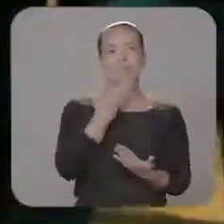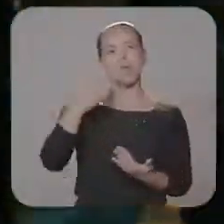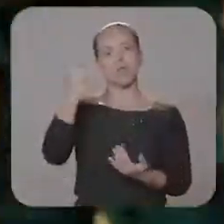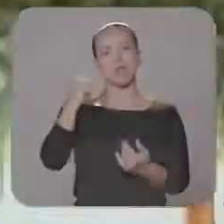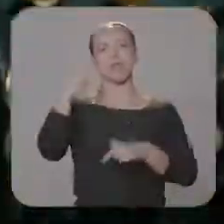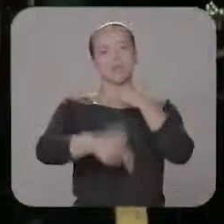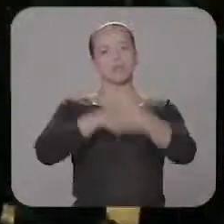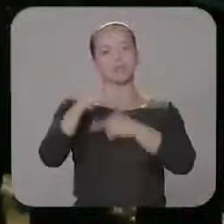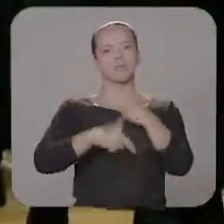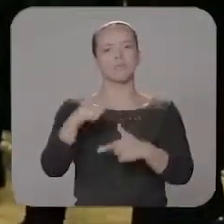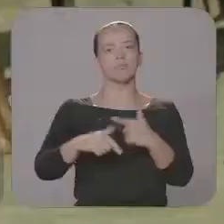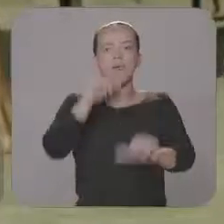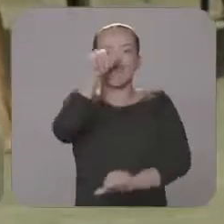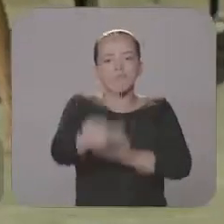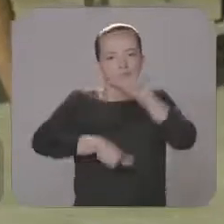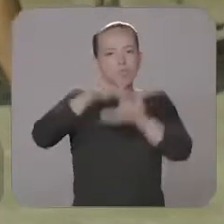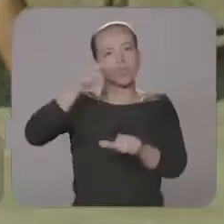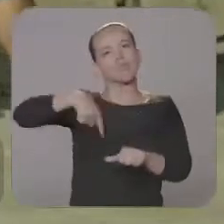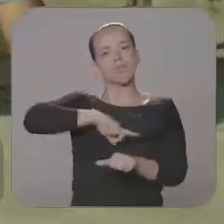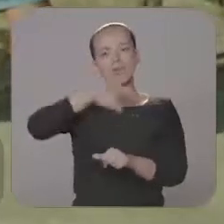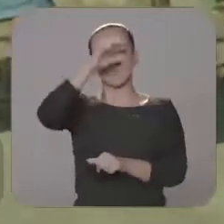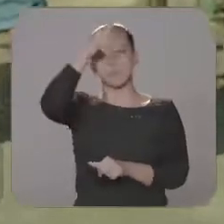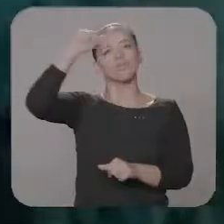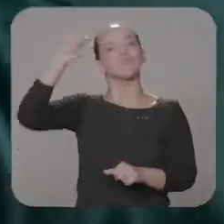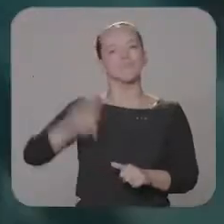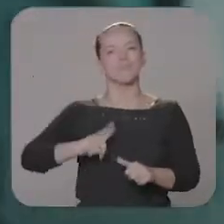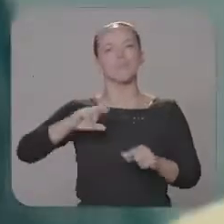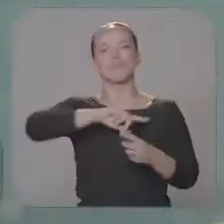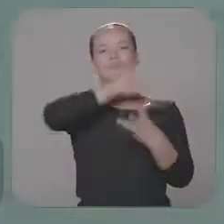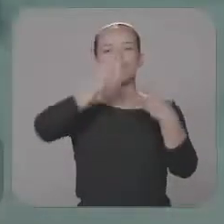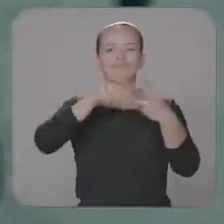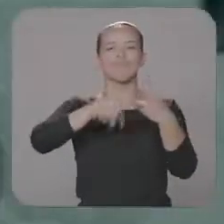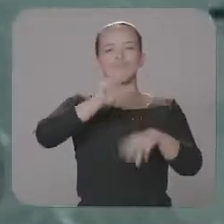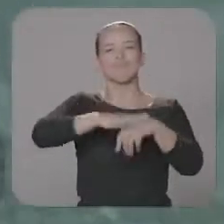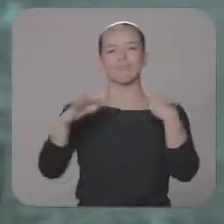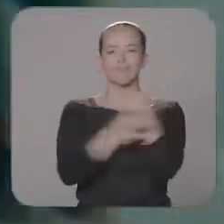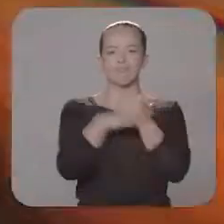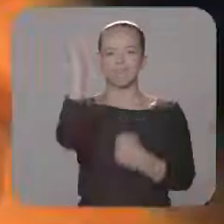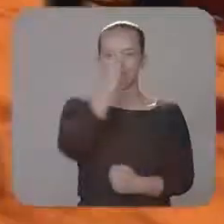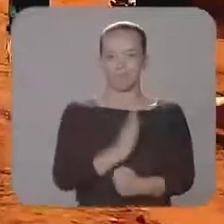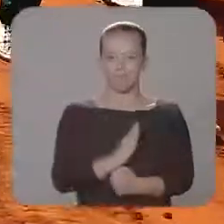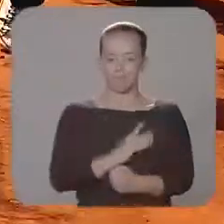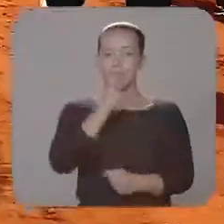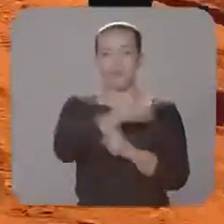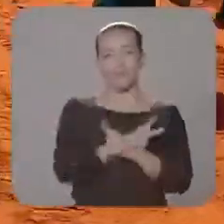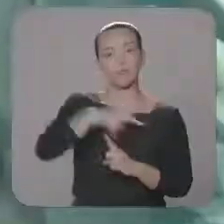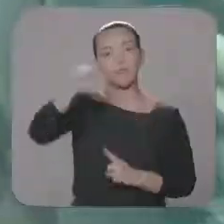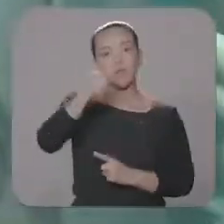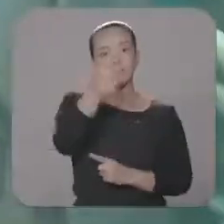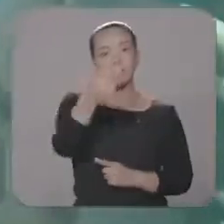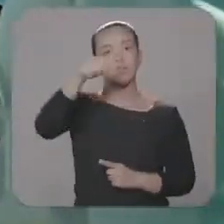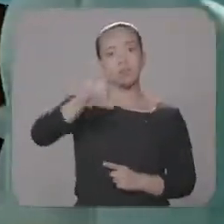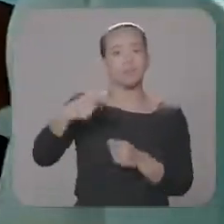melhores condições de trabalho, transformaram o nosso Estado no terceiro mais seguro do Brasil. É a vitória